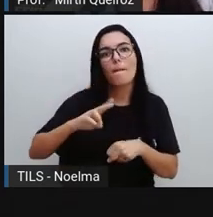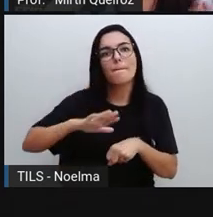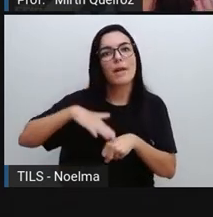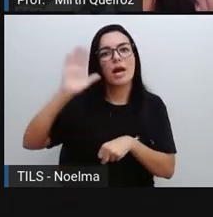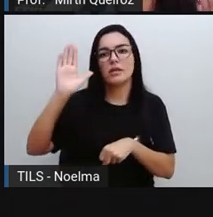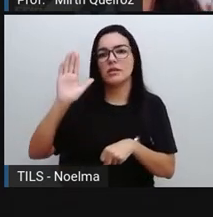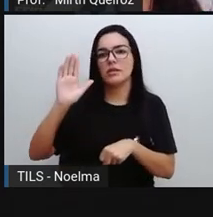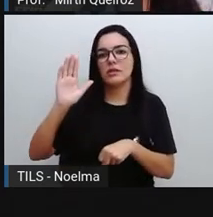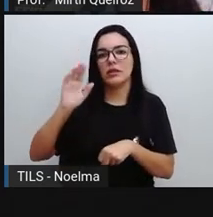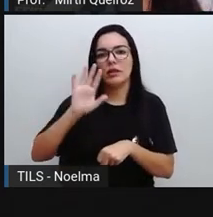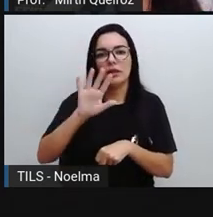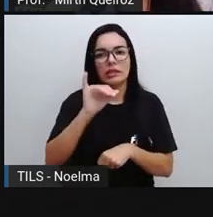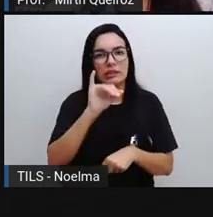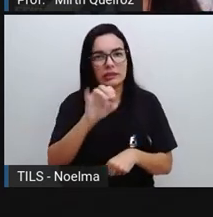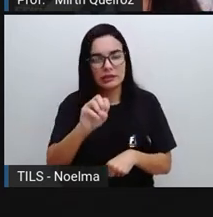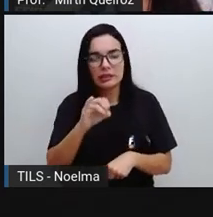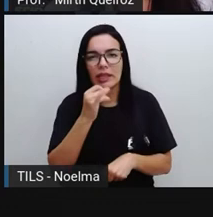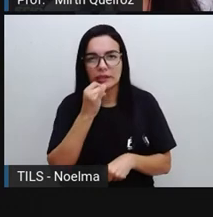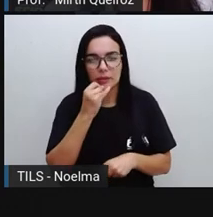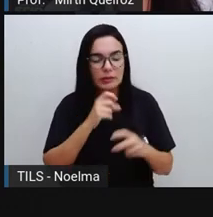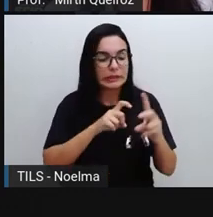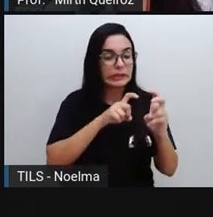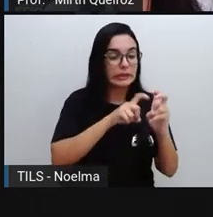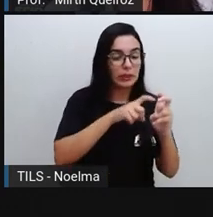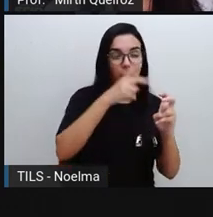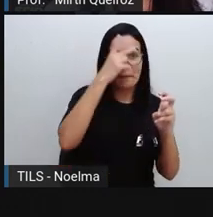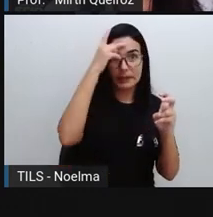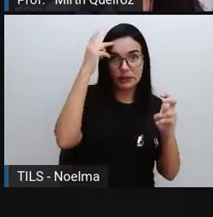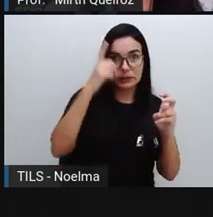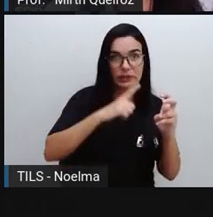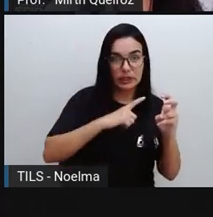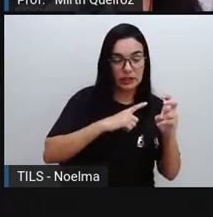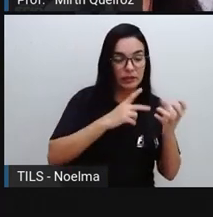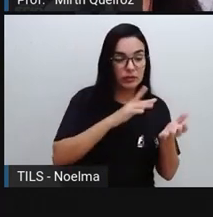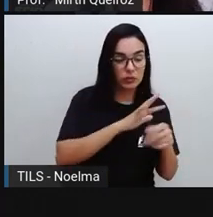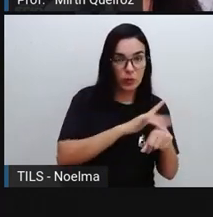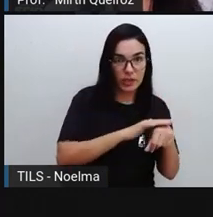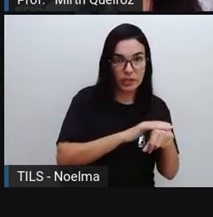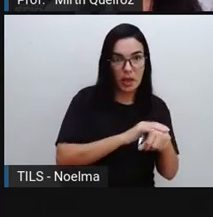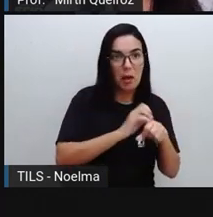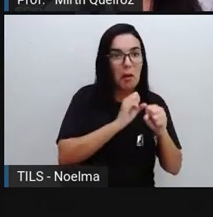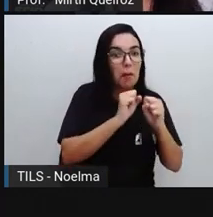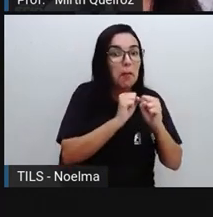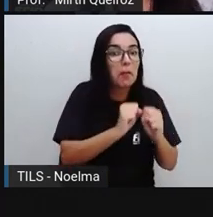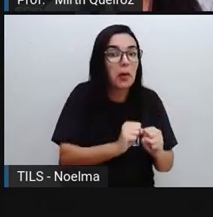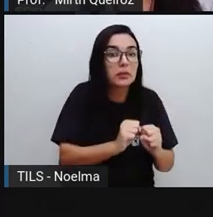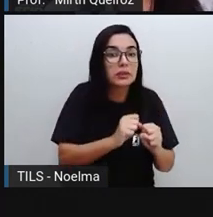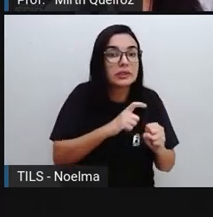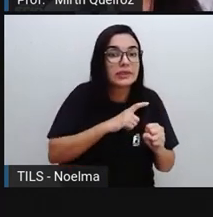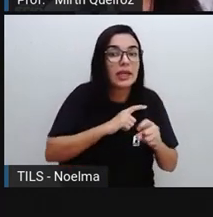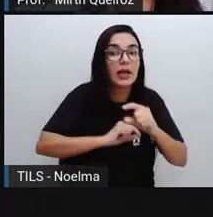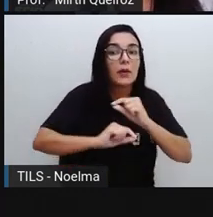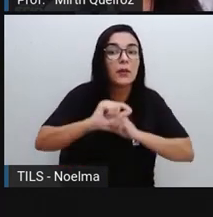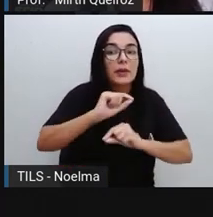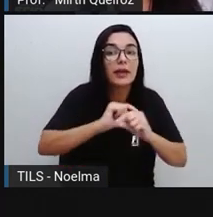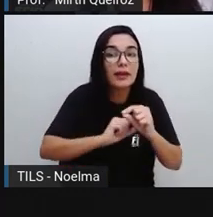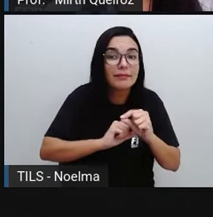Então, cada cinco casos confirmados, poderia haver, para cada